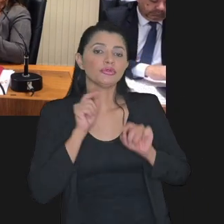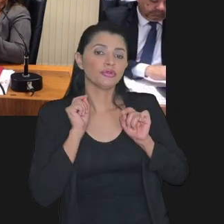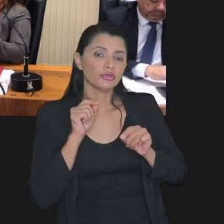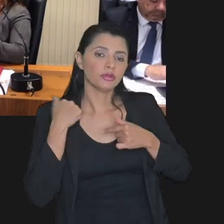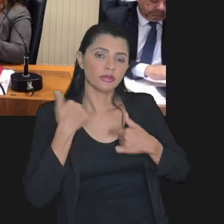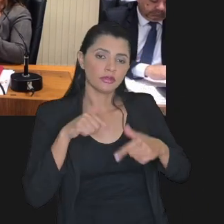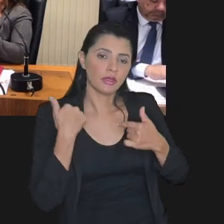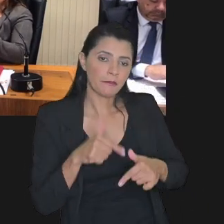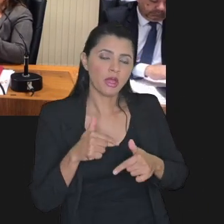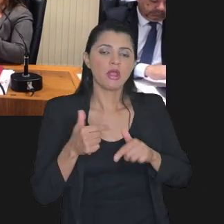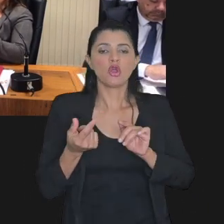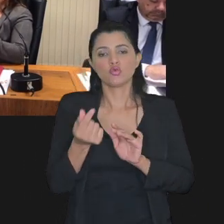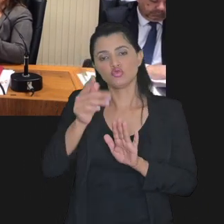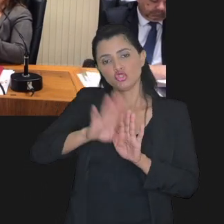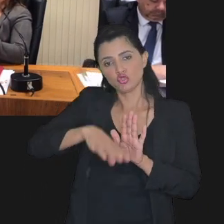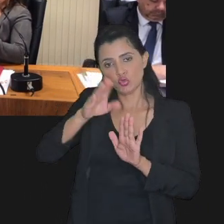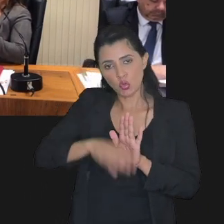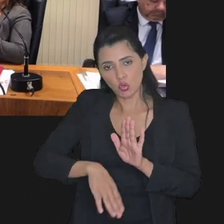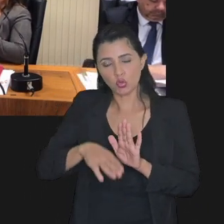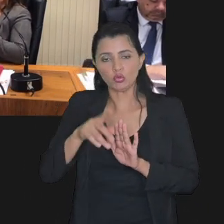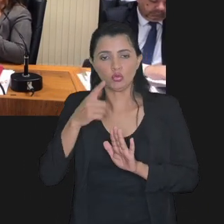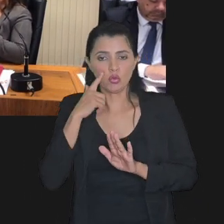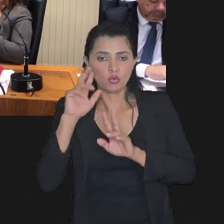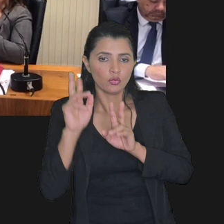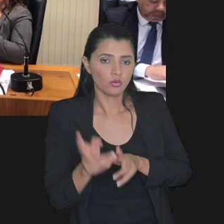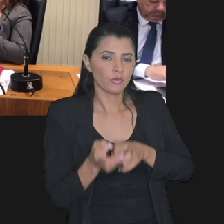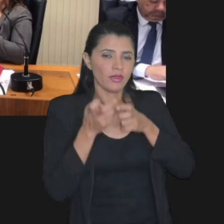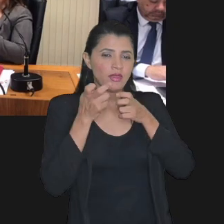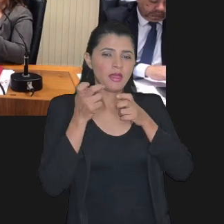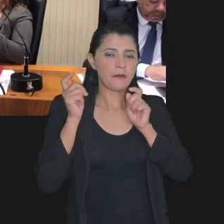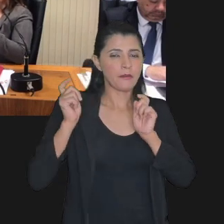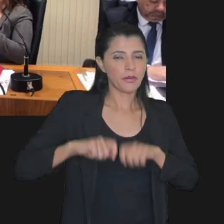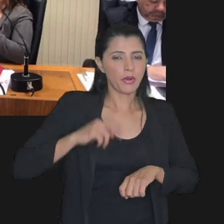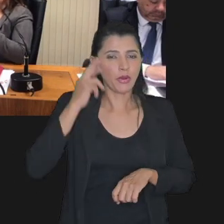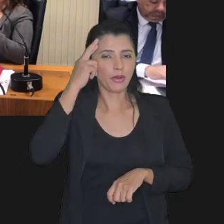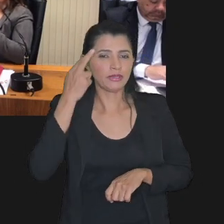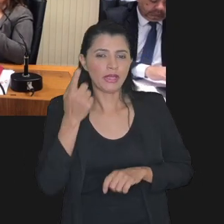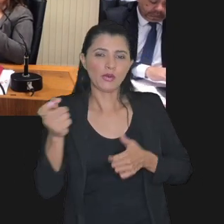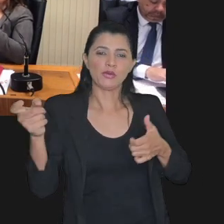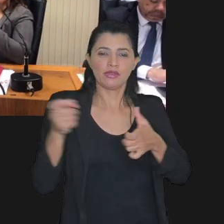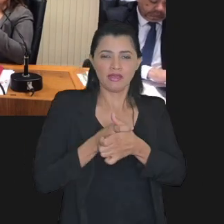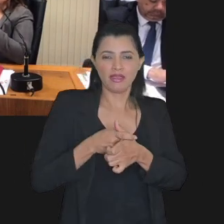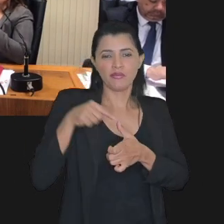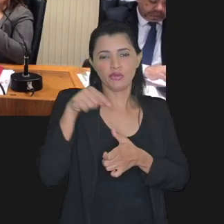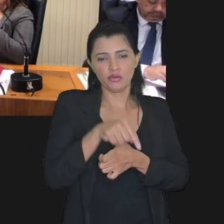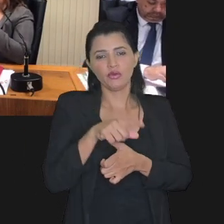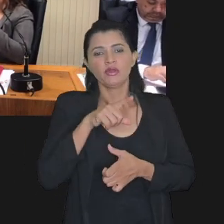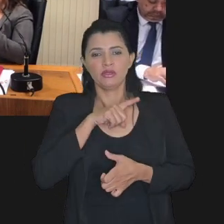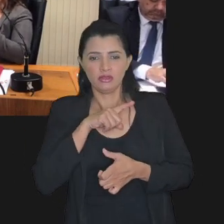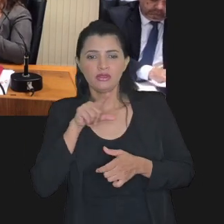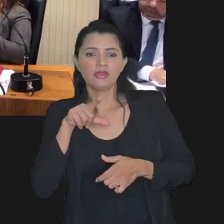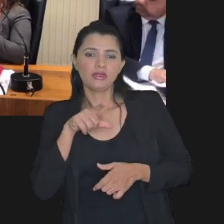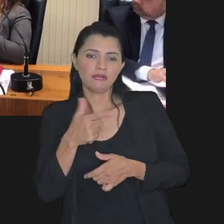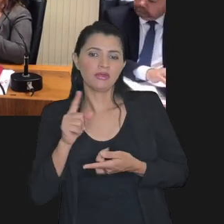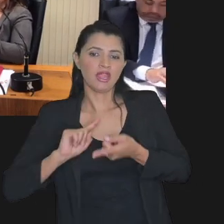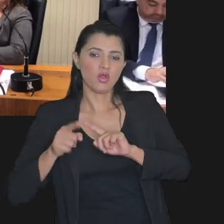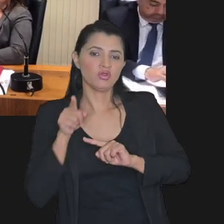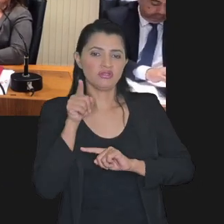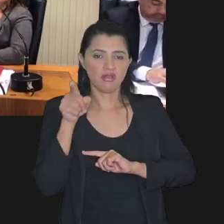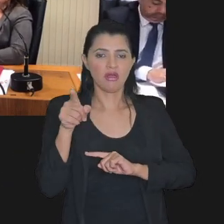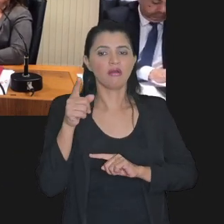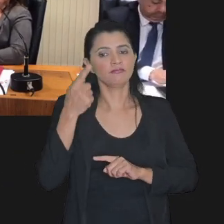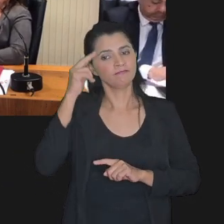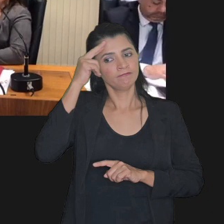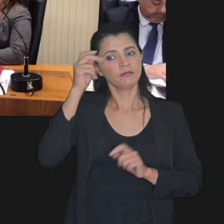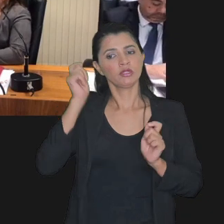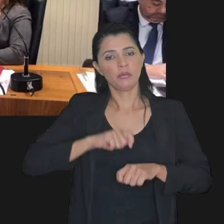trabalha com desconto quando a gente vê na hipótese de que o débito tem débito negociado na PFN para essa